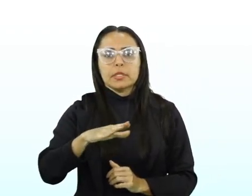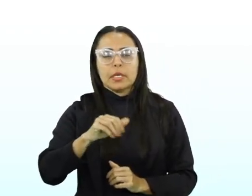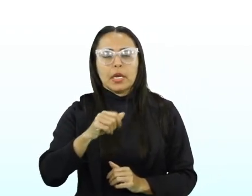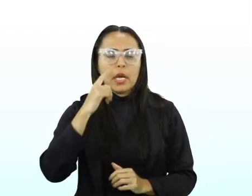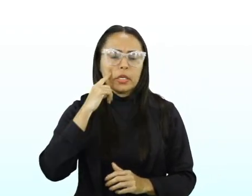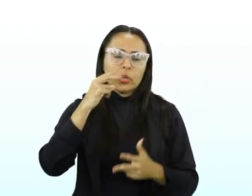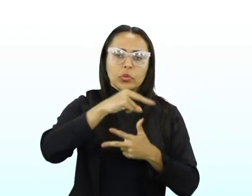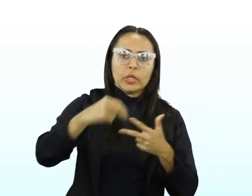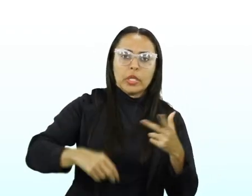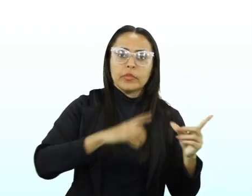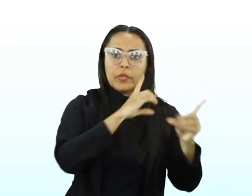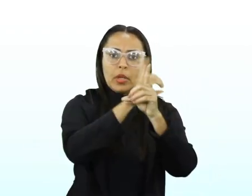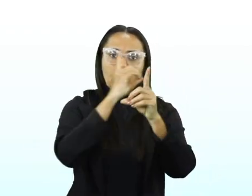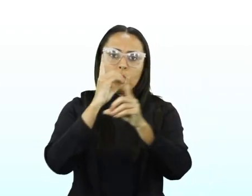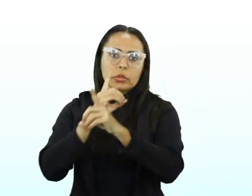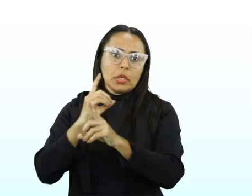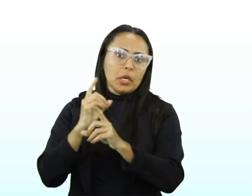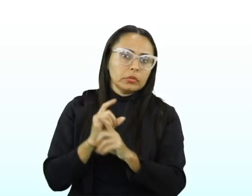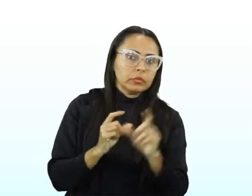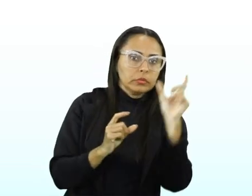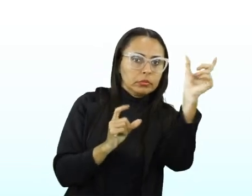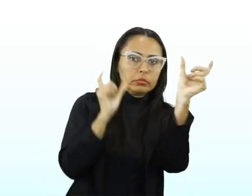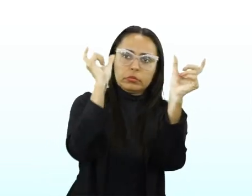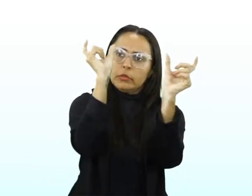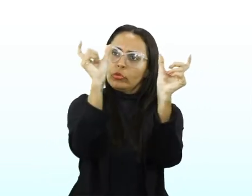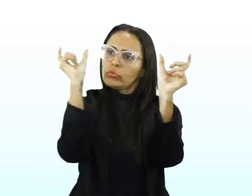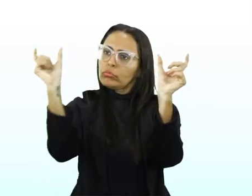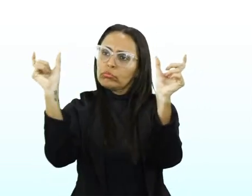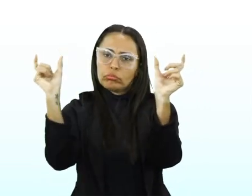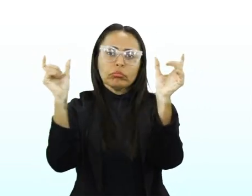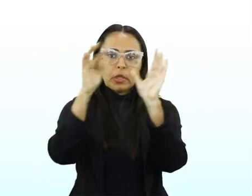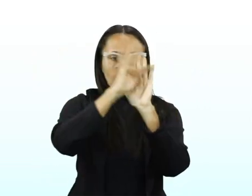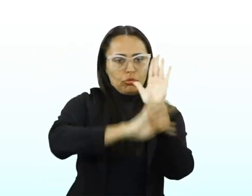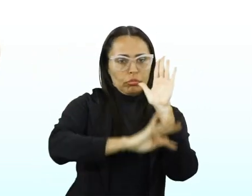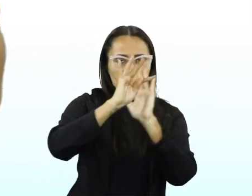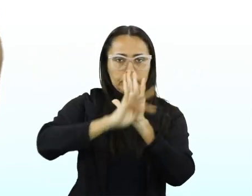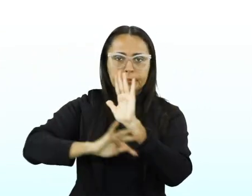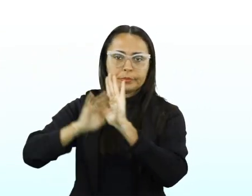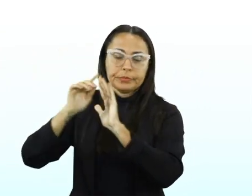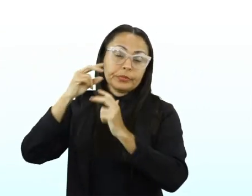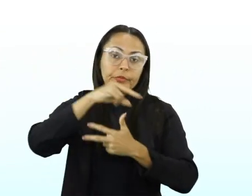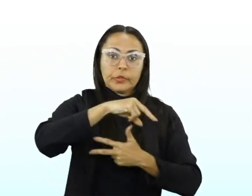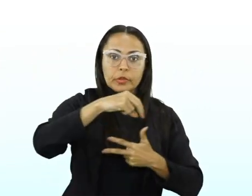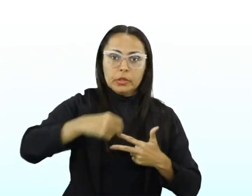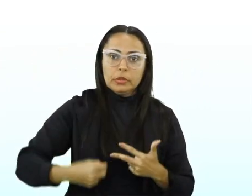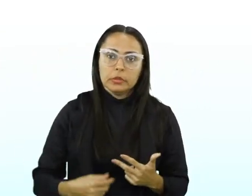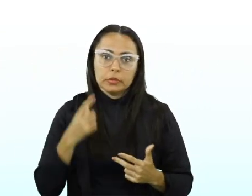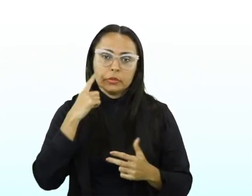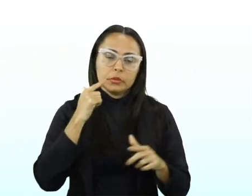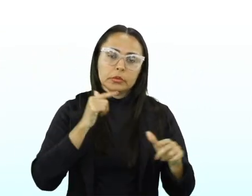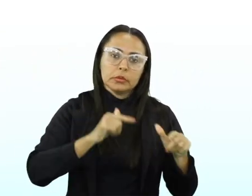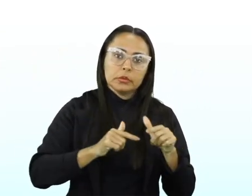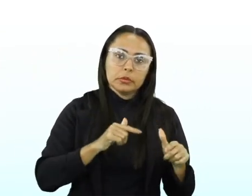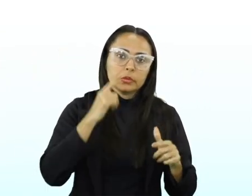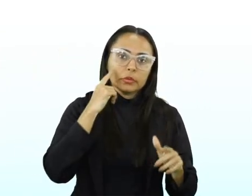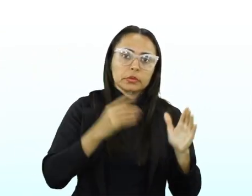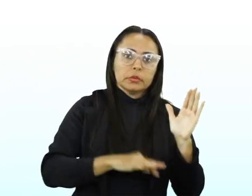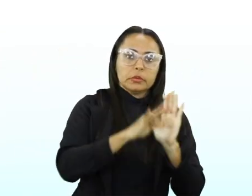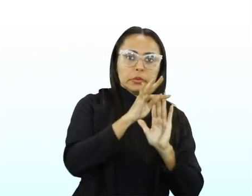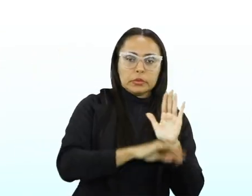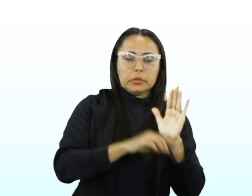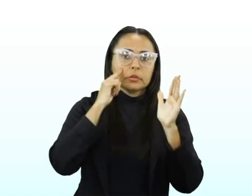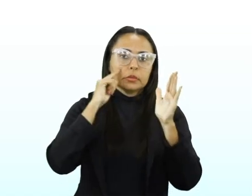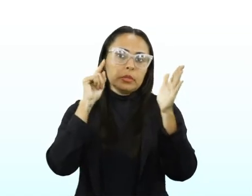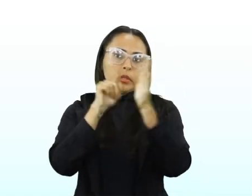você vai encontrar fragmentos de textos que, normalmente, veja só. O Enem, ele trabalha praticamente um texto e uma